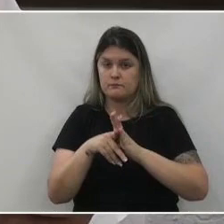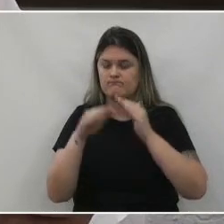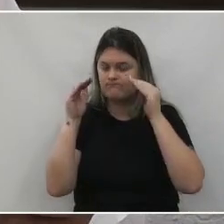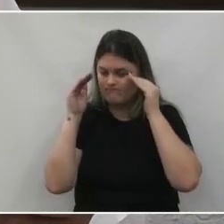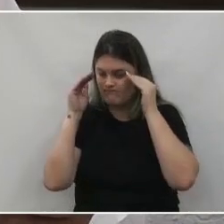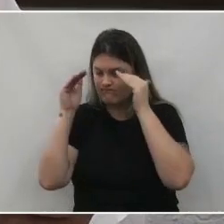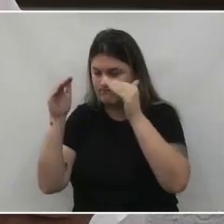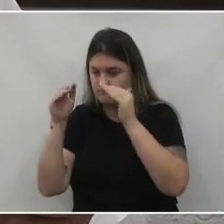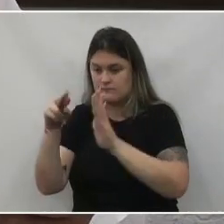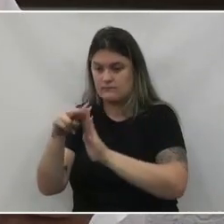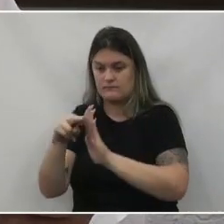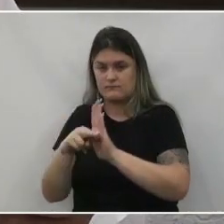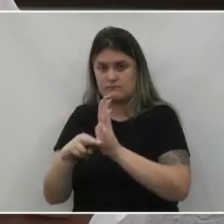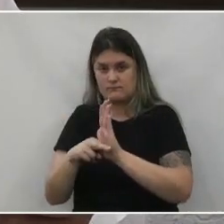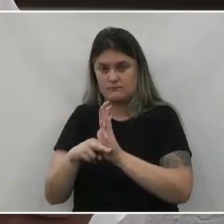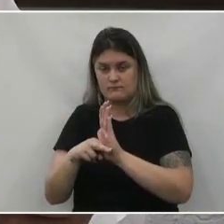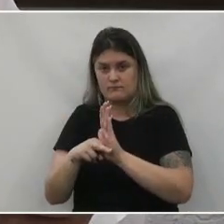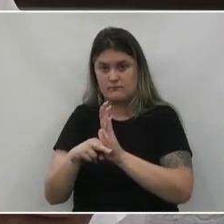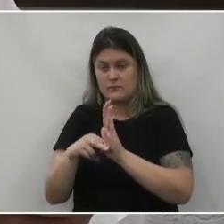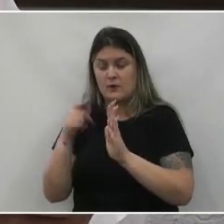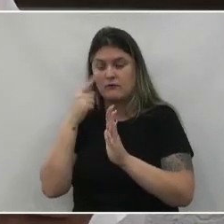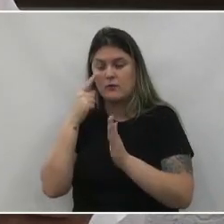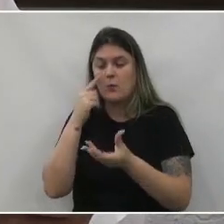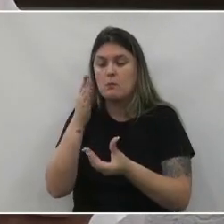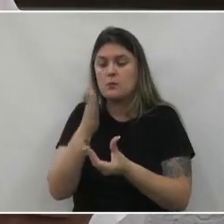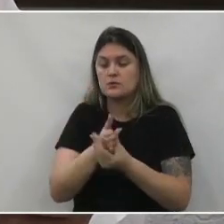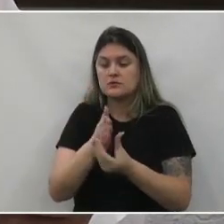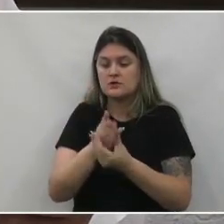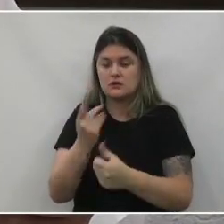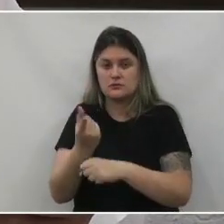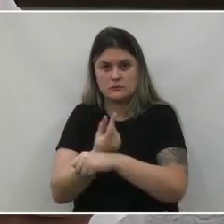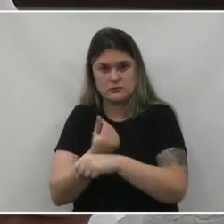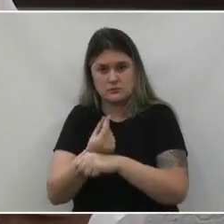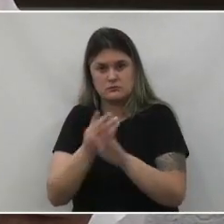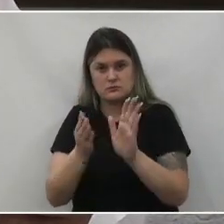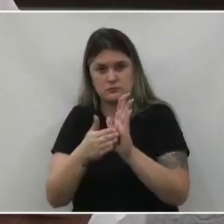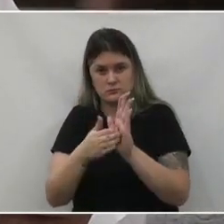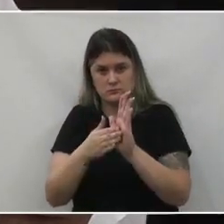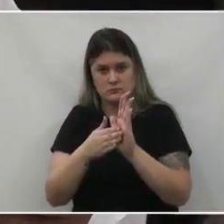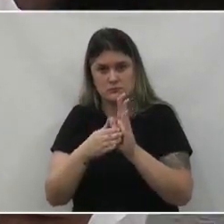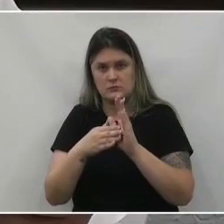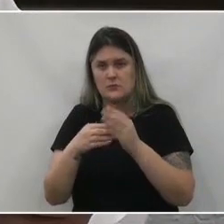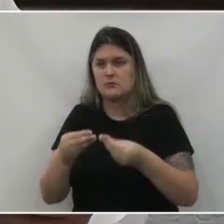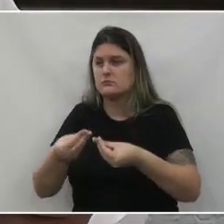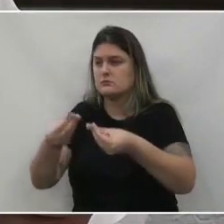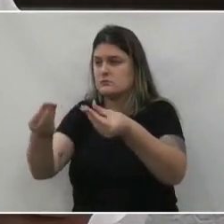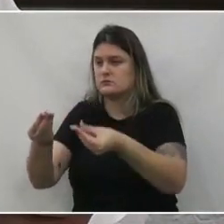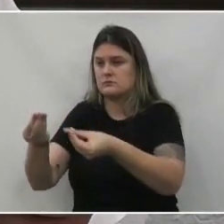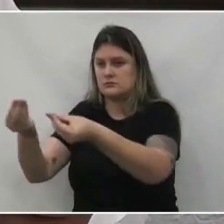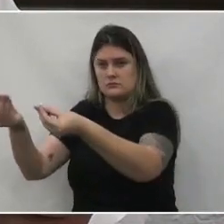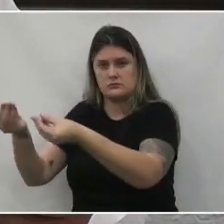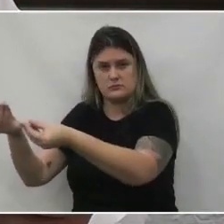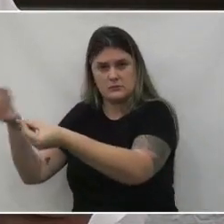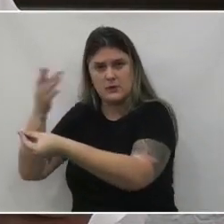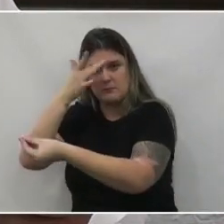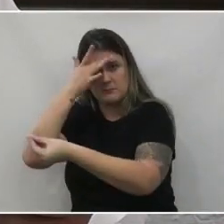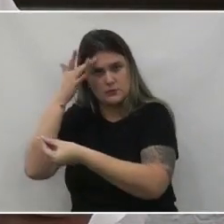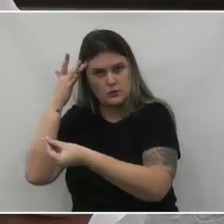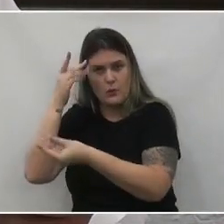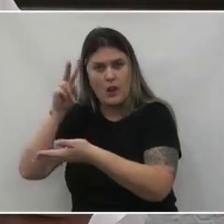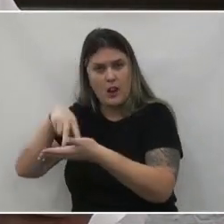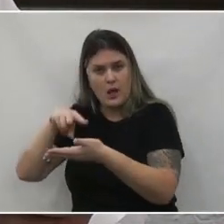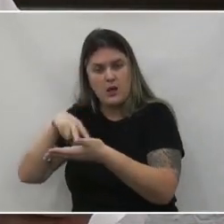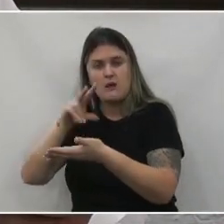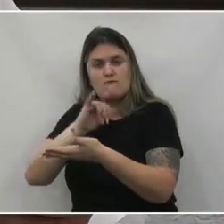regimental teve distribuído o processo de prestação de contas para conhecimento manifestação e elaboração do parecer